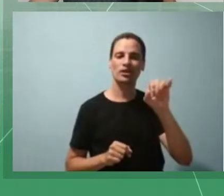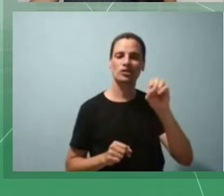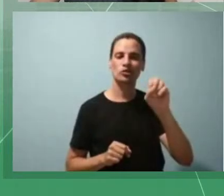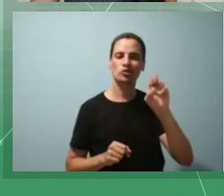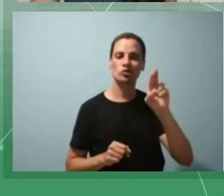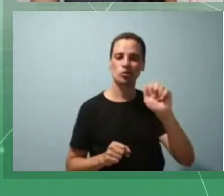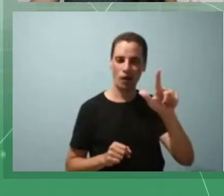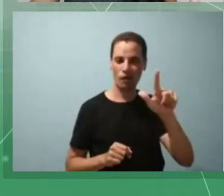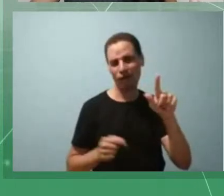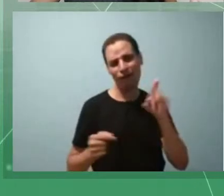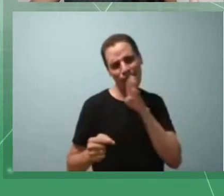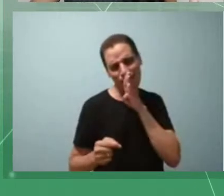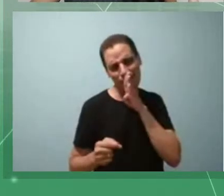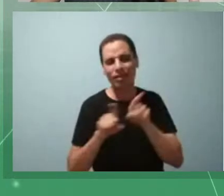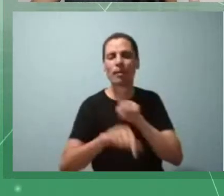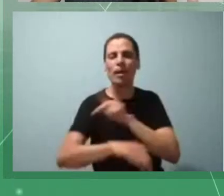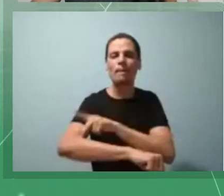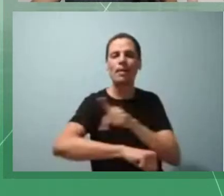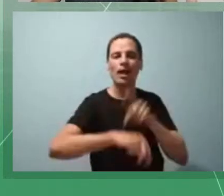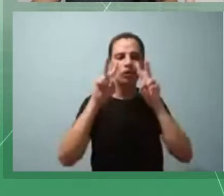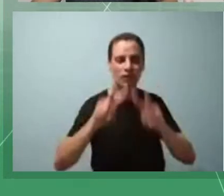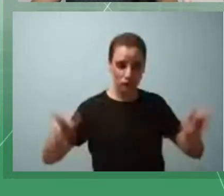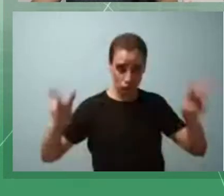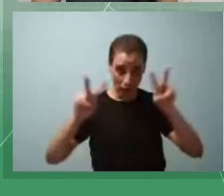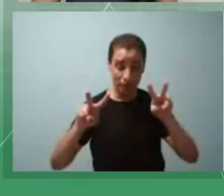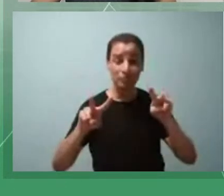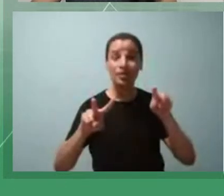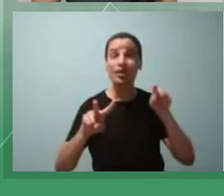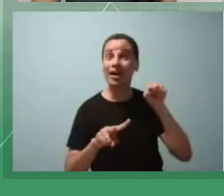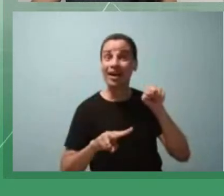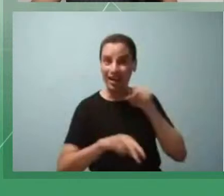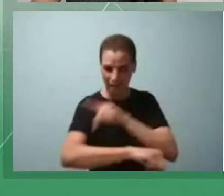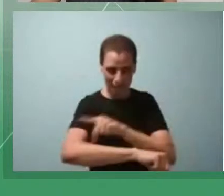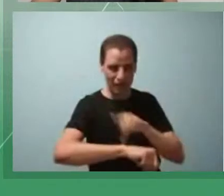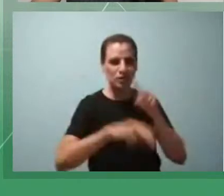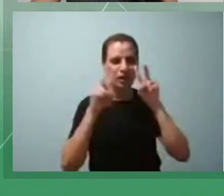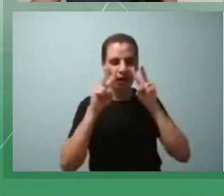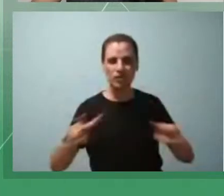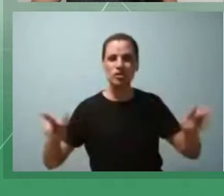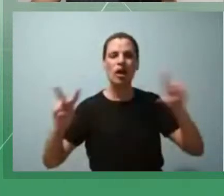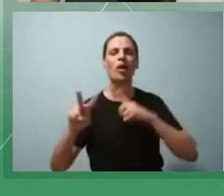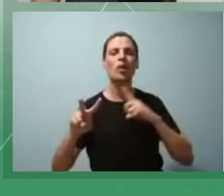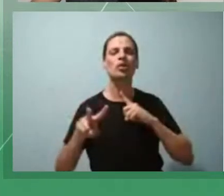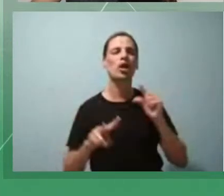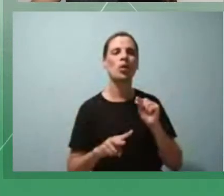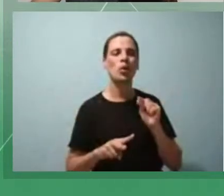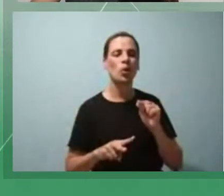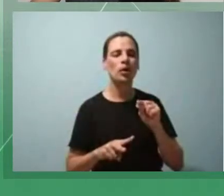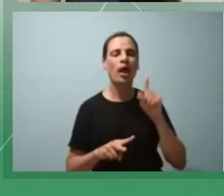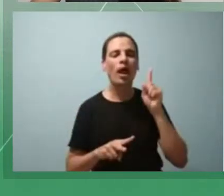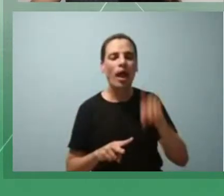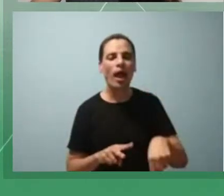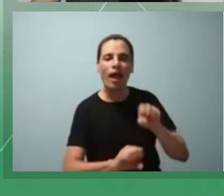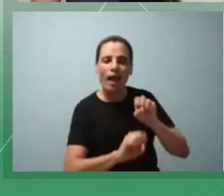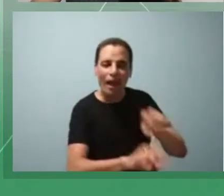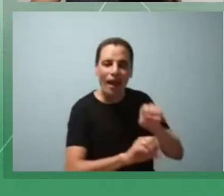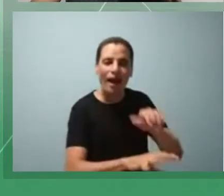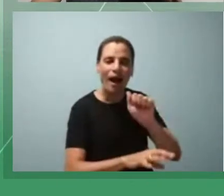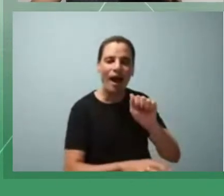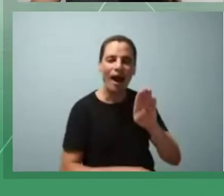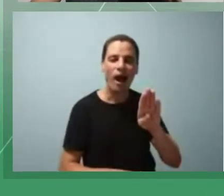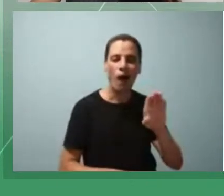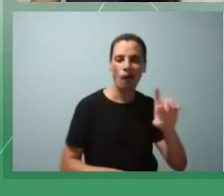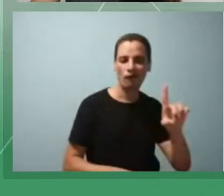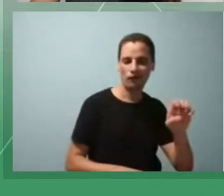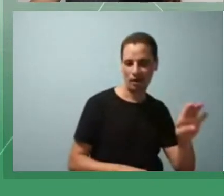dentro do letramento visual, a gente tem aquela ideia de que letramento visual a gente pode trabalhar apenas na alfabetização, que seria no processo